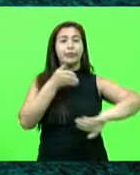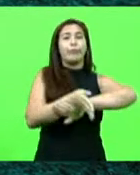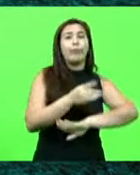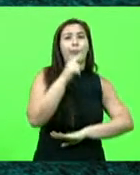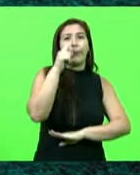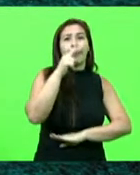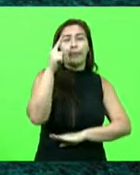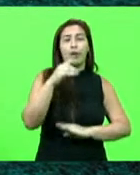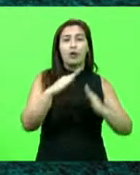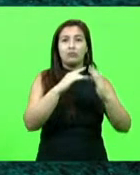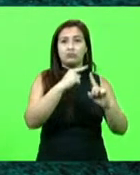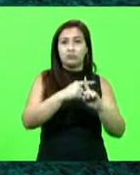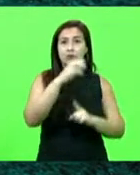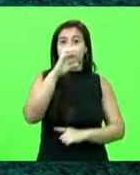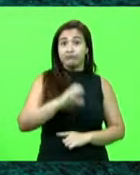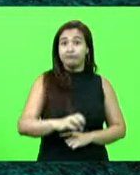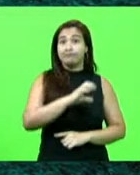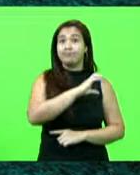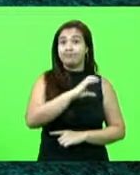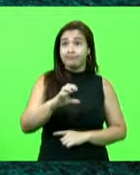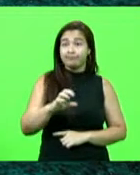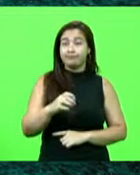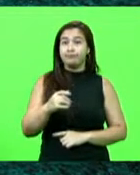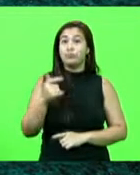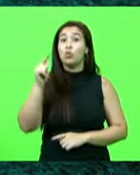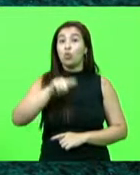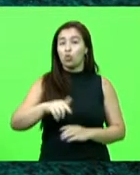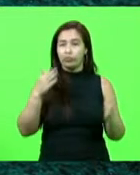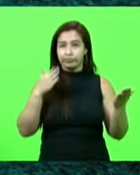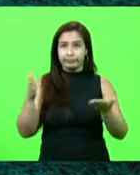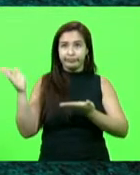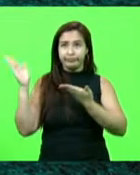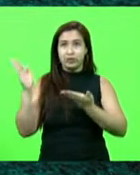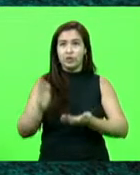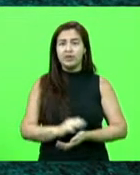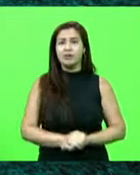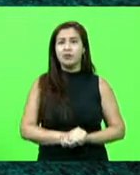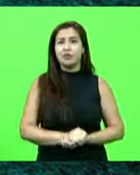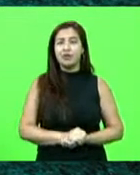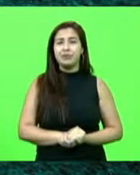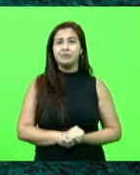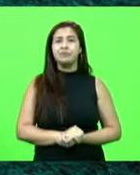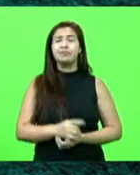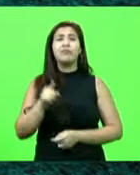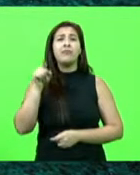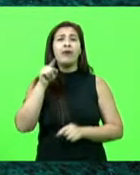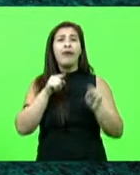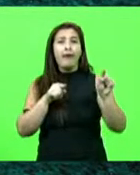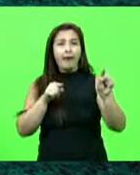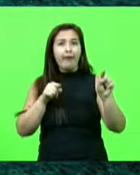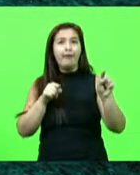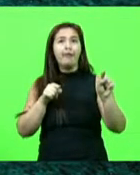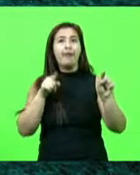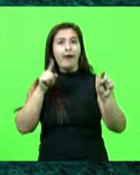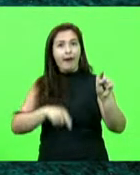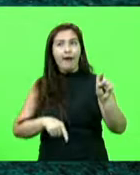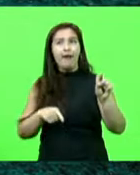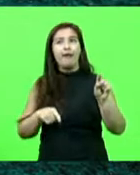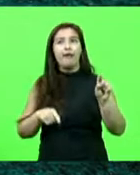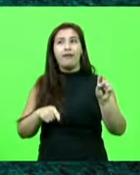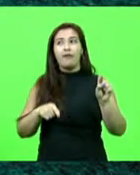católica Nossa Senhora do Rosário. Pode colocar mais uma imagem para a gente, por favor? Esse daí é o vereador petista que liderou